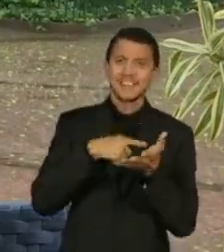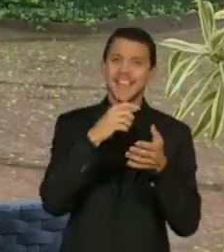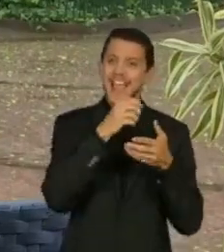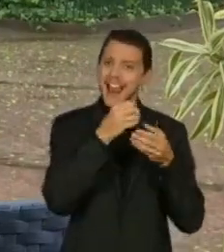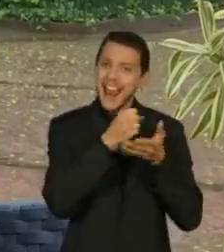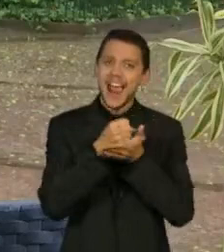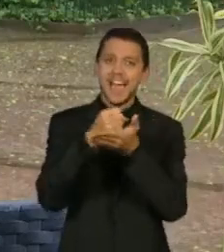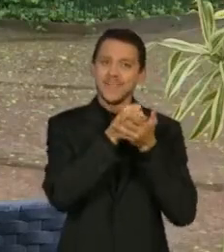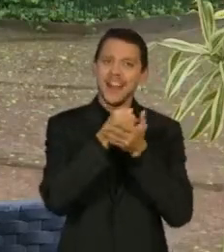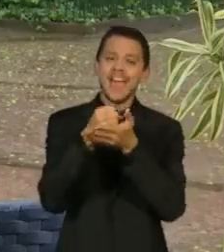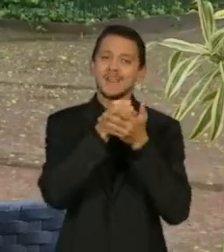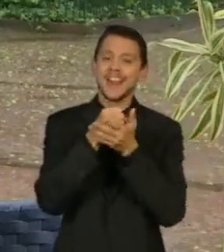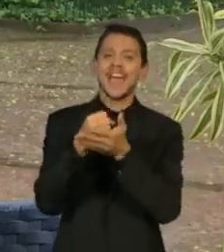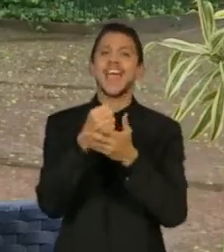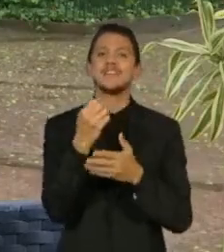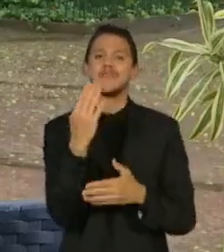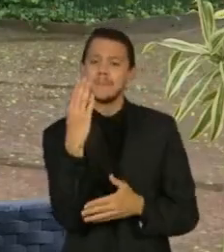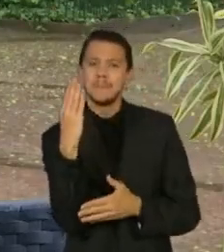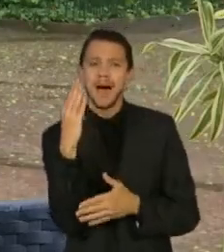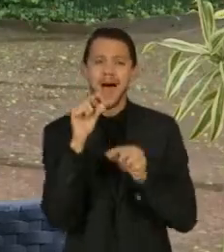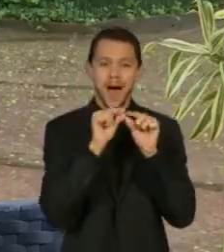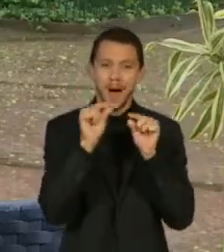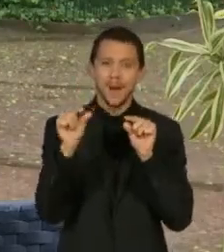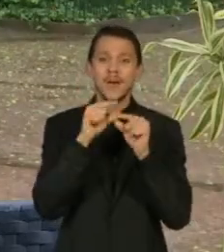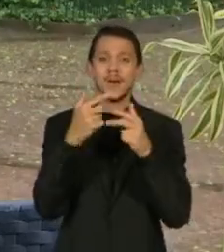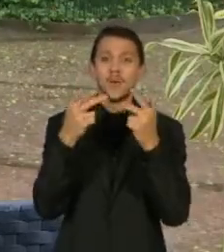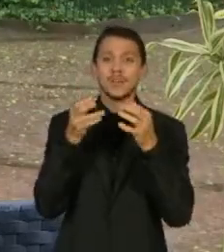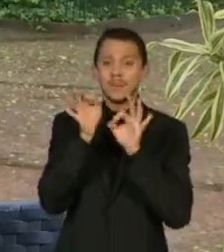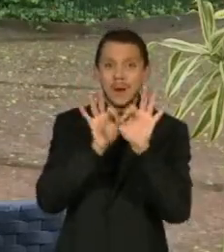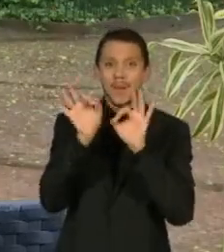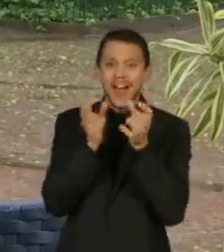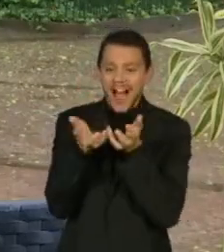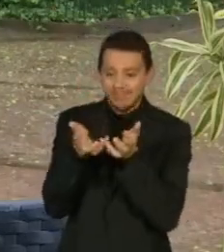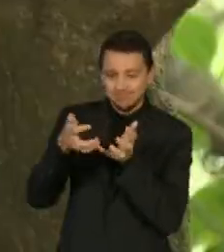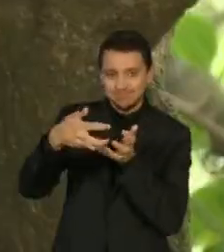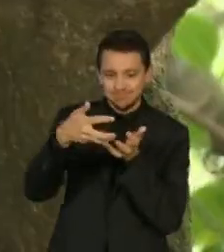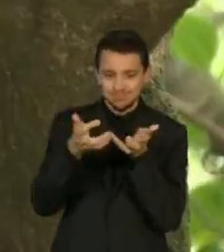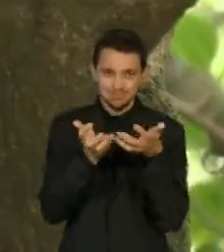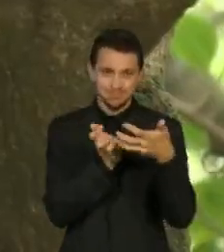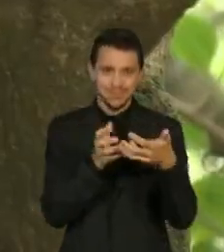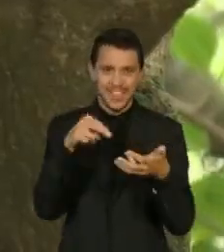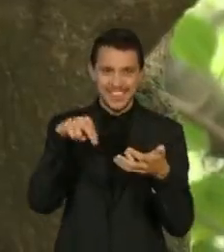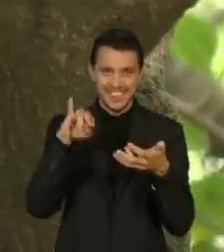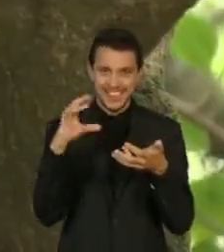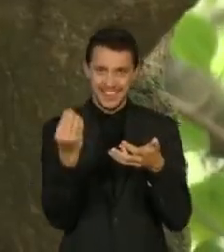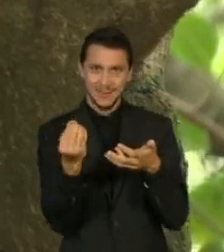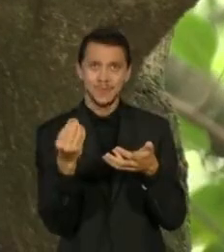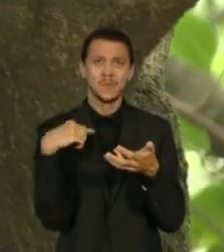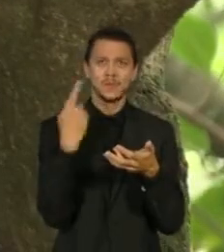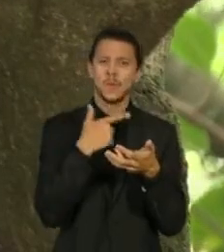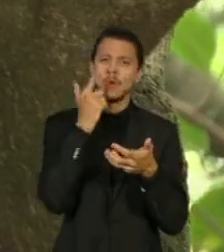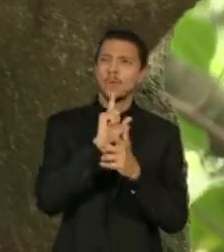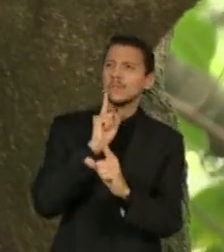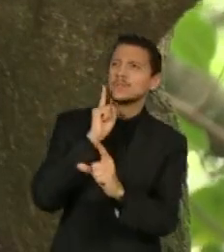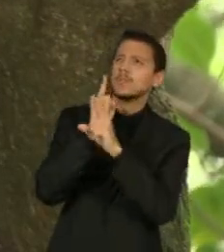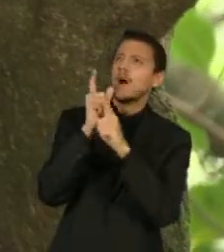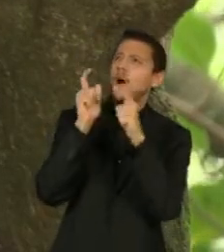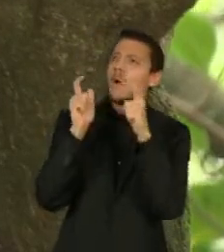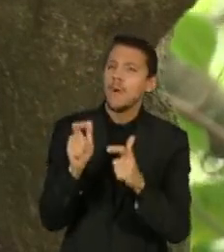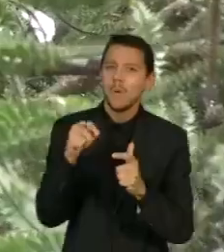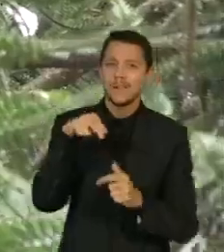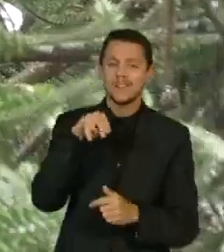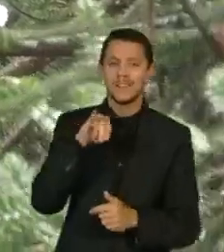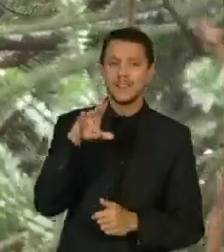trazendo alguns materiais para a nidificação. E nós conseguimos localizar onde eles construíram esse ninho,